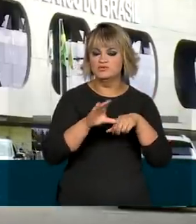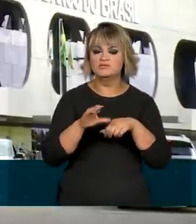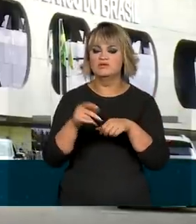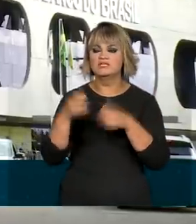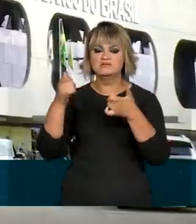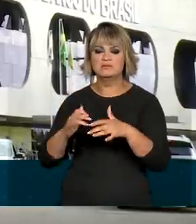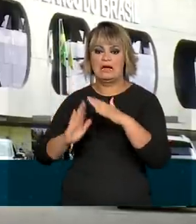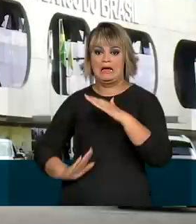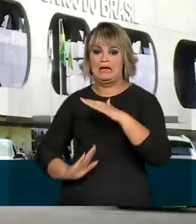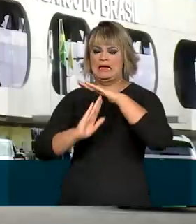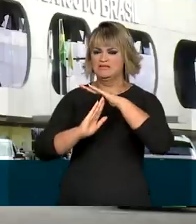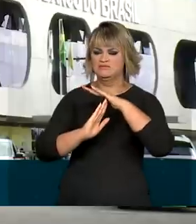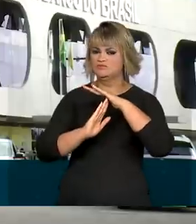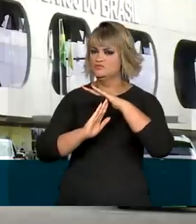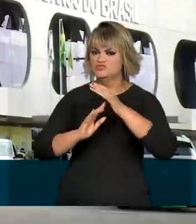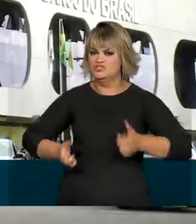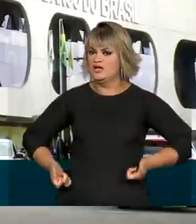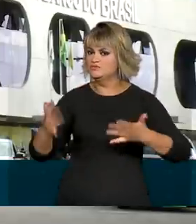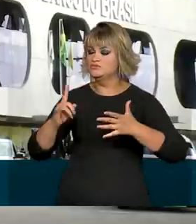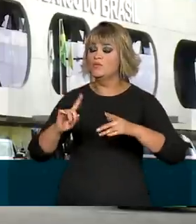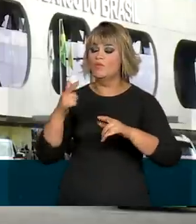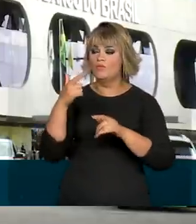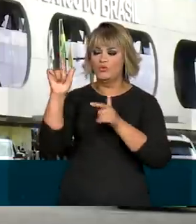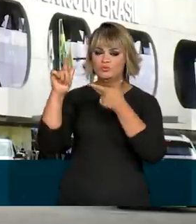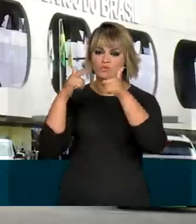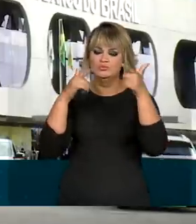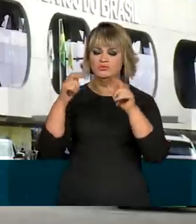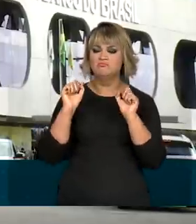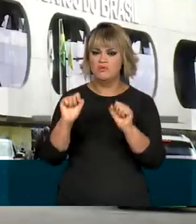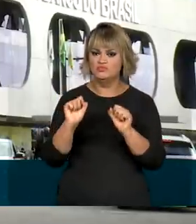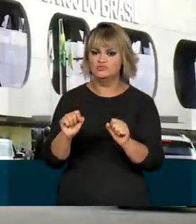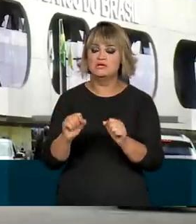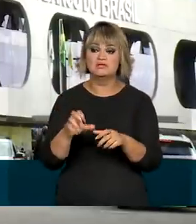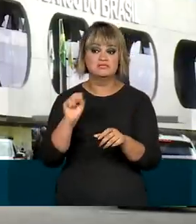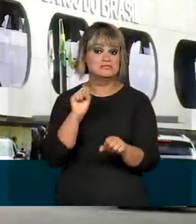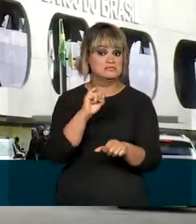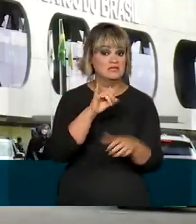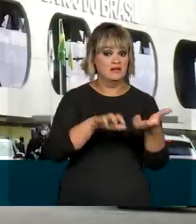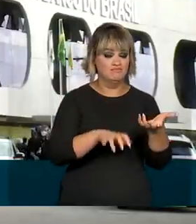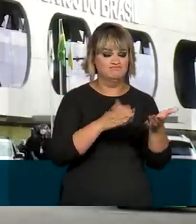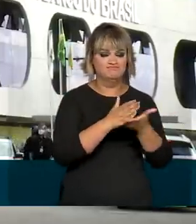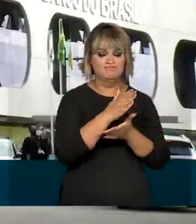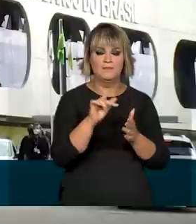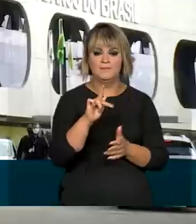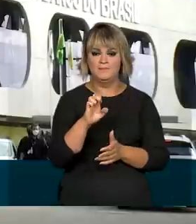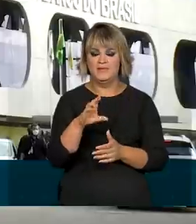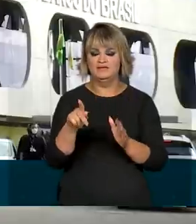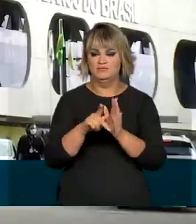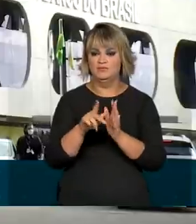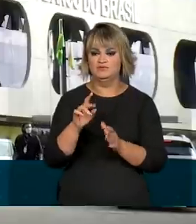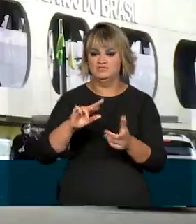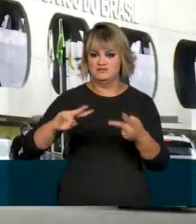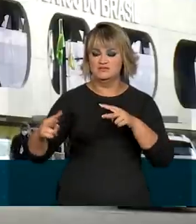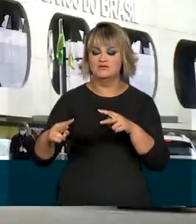do teto de gastos os recursos para o programa de transferência de renda. Se aprovada, a chamada PEC da transição deve